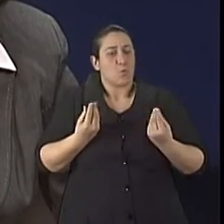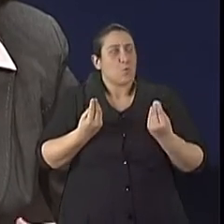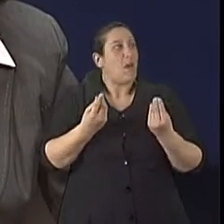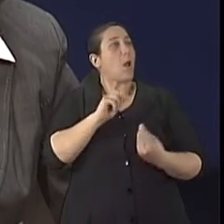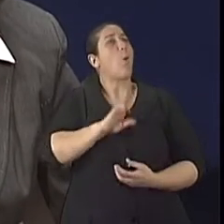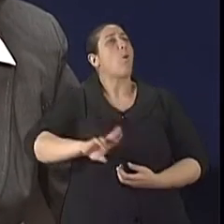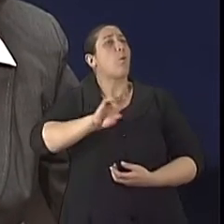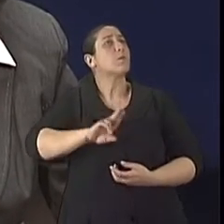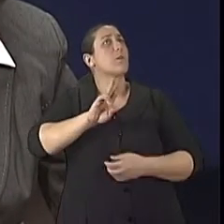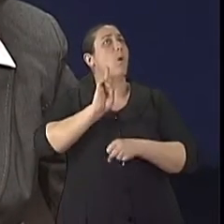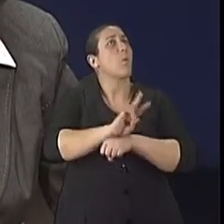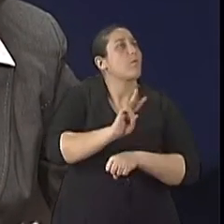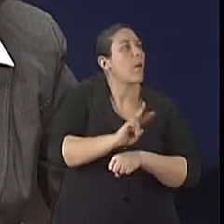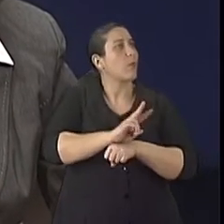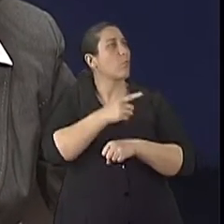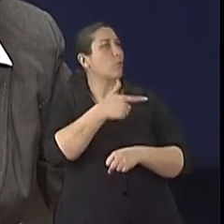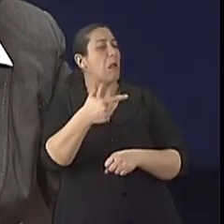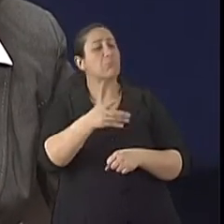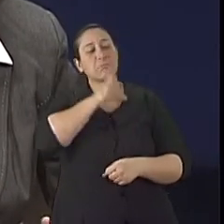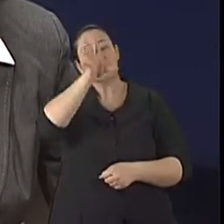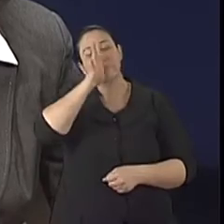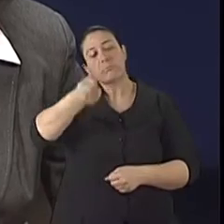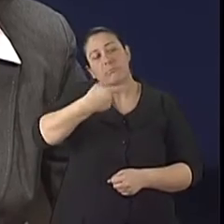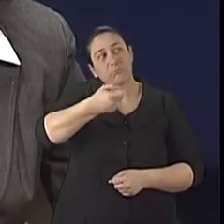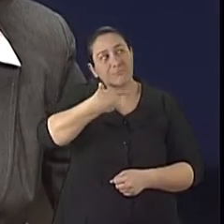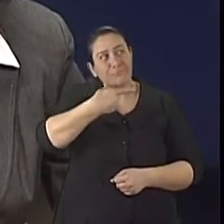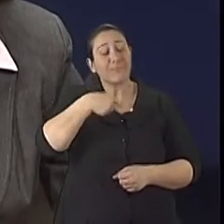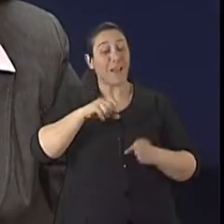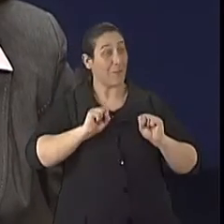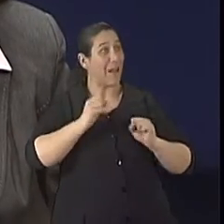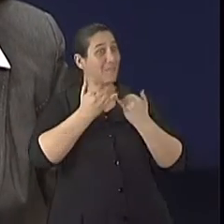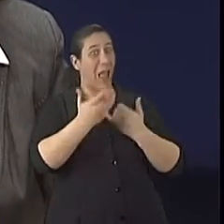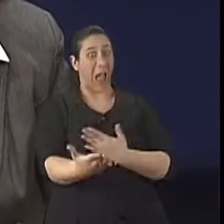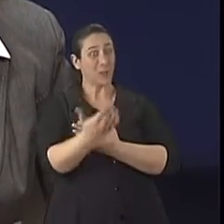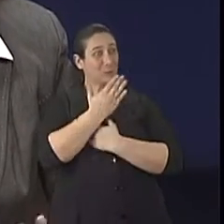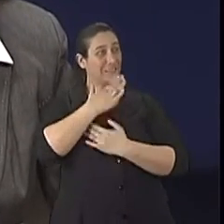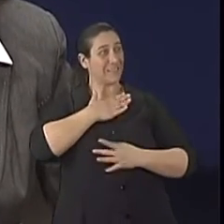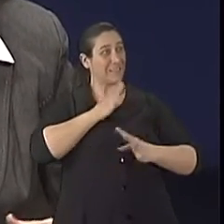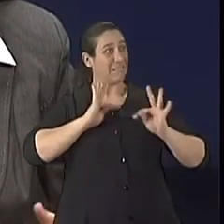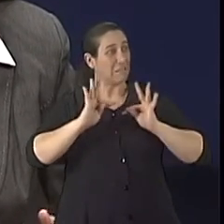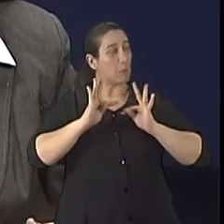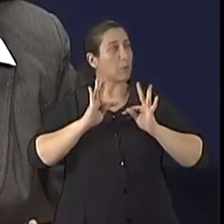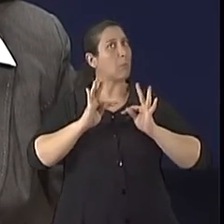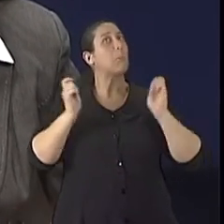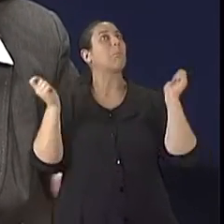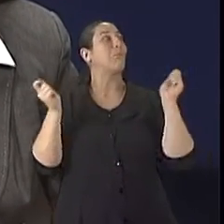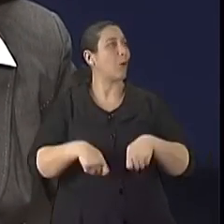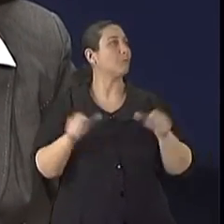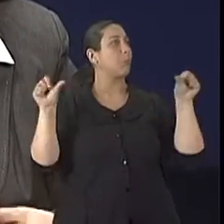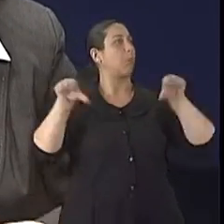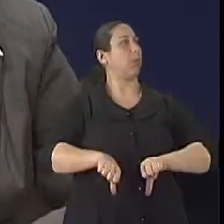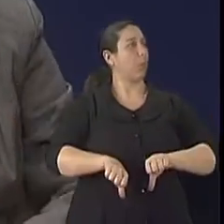utilizado pode levar, né? O paciente, que ao invés de ter um benefício do tratamento, ele pode, né? Se fizer uma